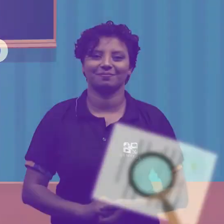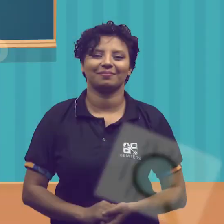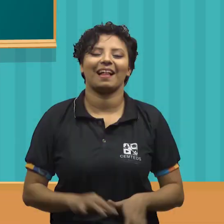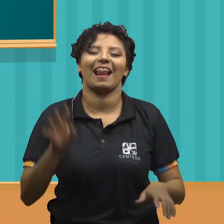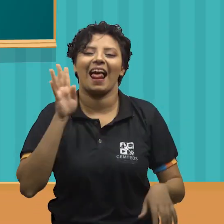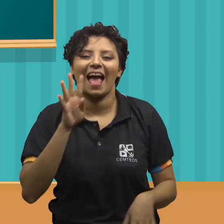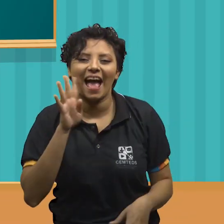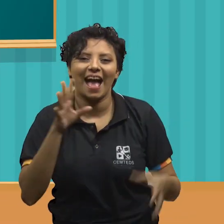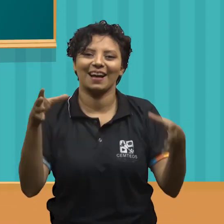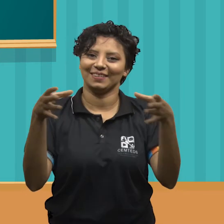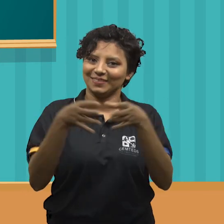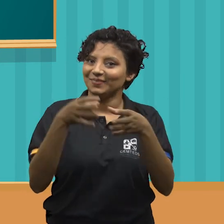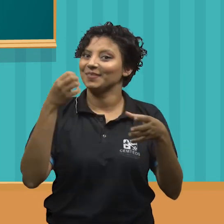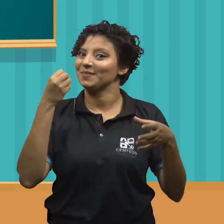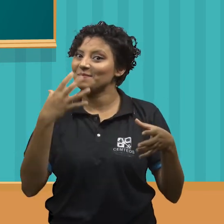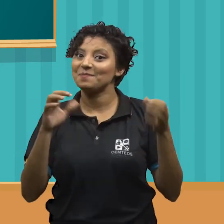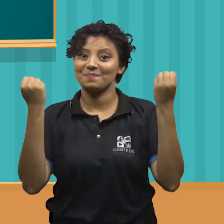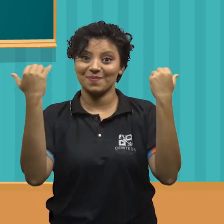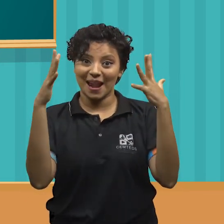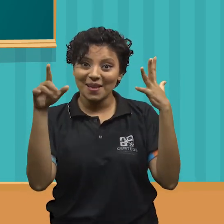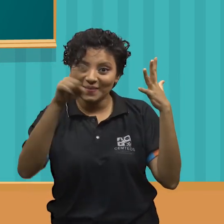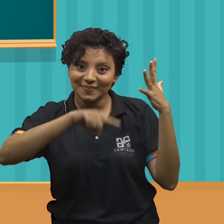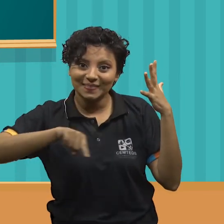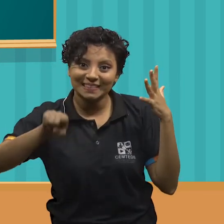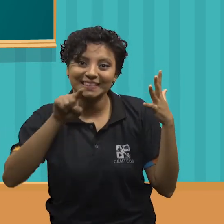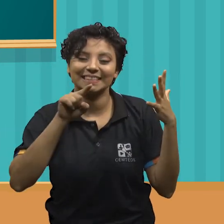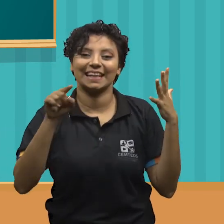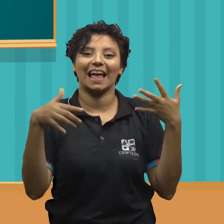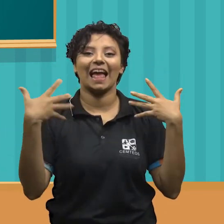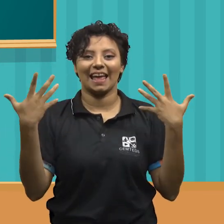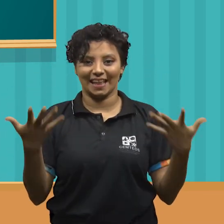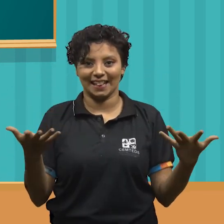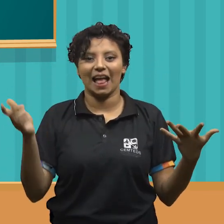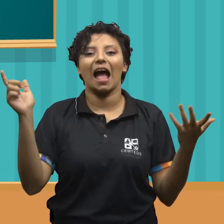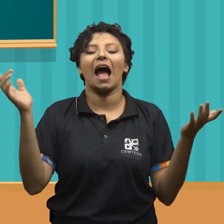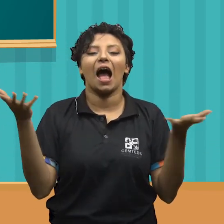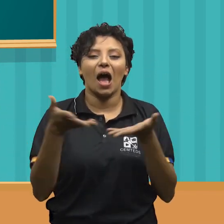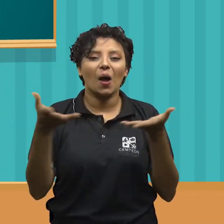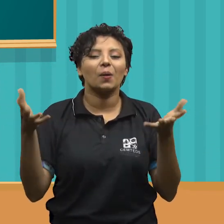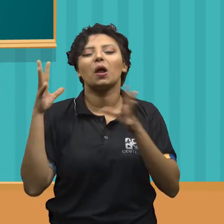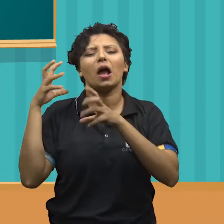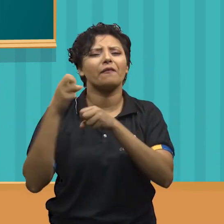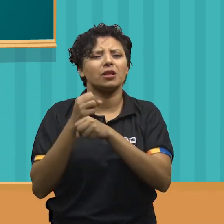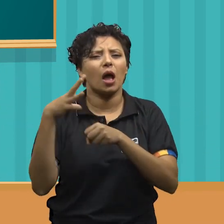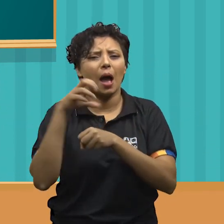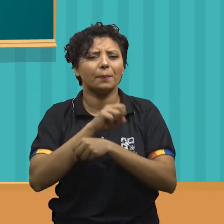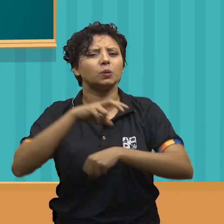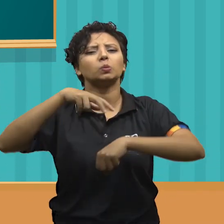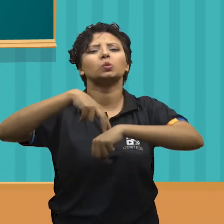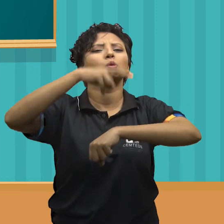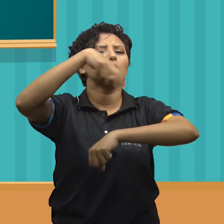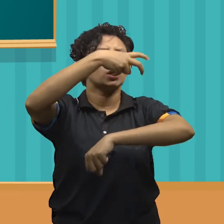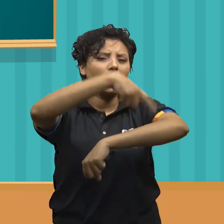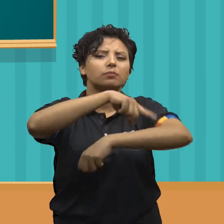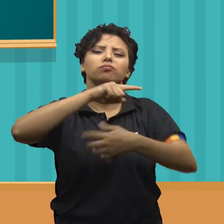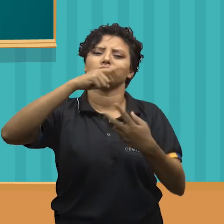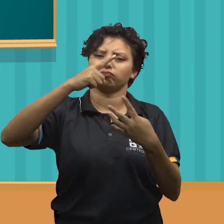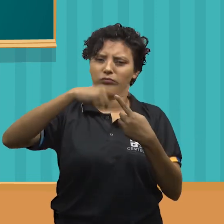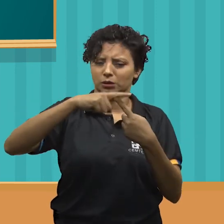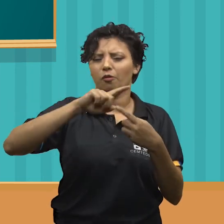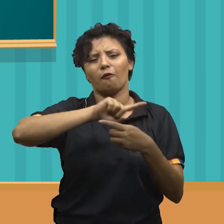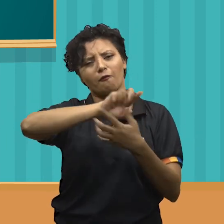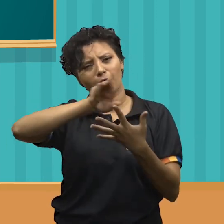Show, turma. Muito bom, Parabéns a todos. Então, vamos fazer uma revisãozinha. Vimos que a ginástica engloba